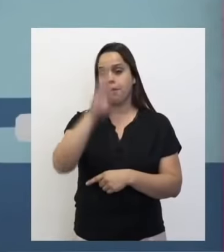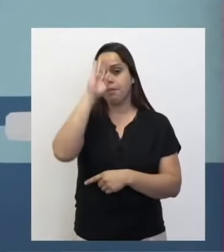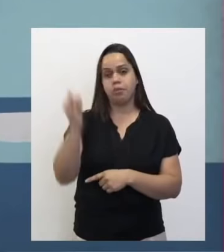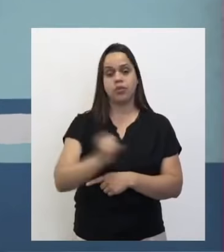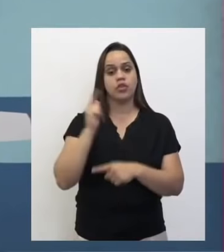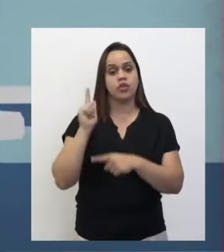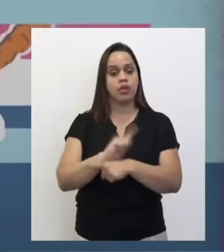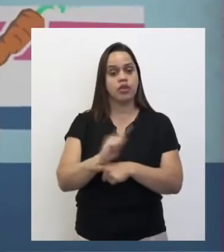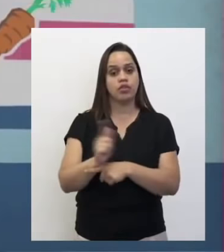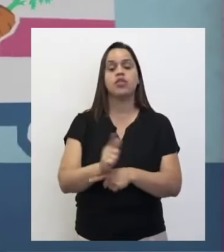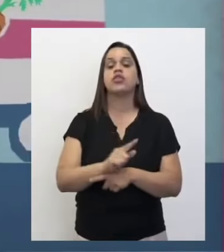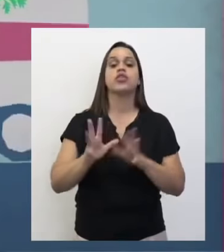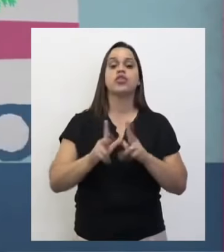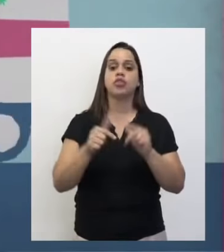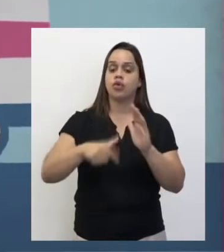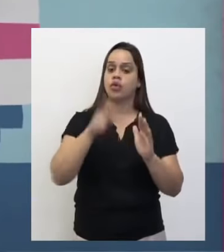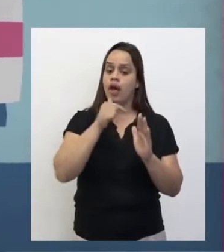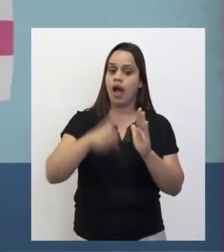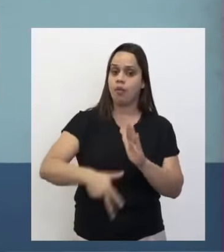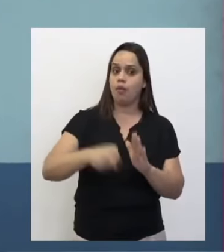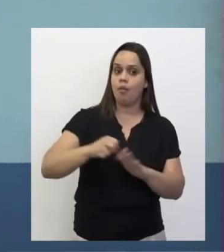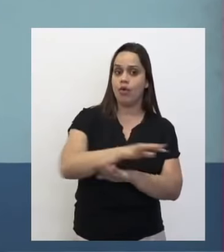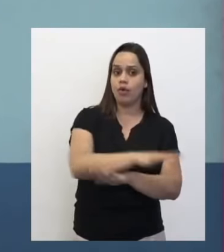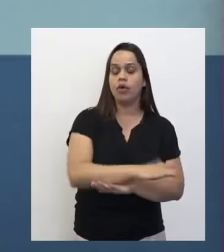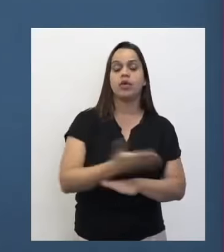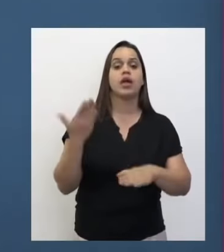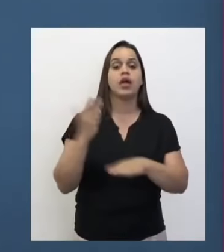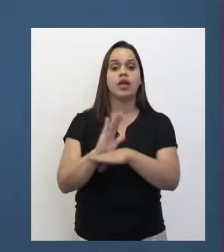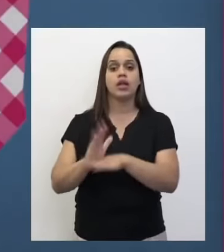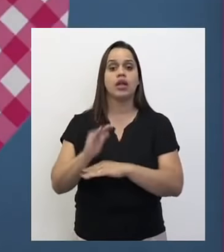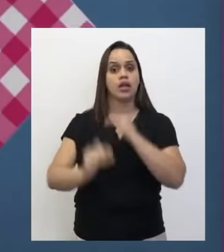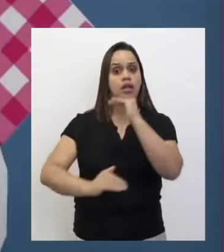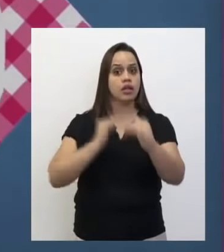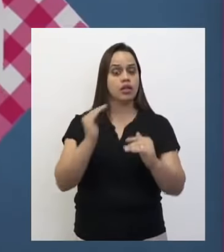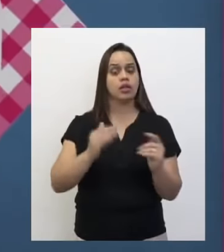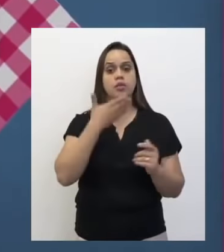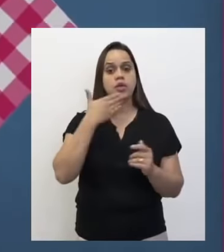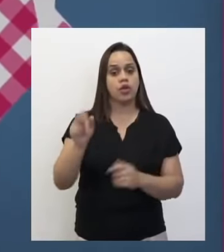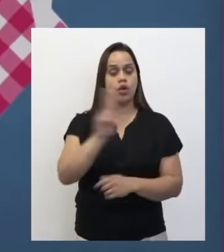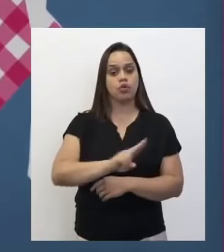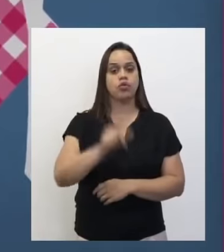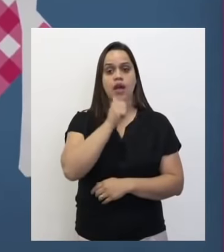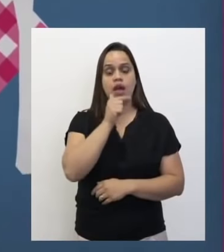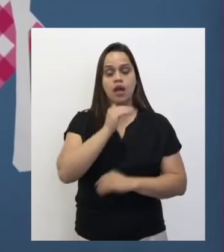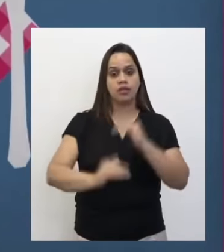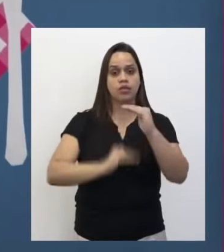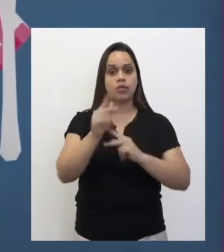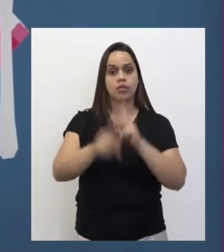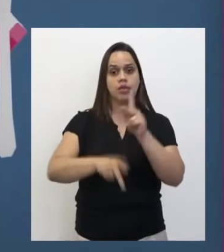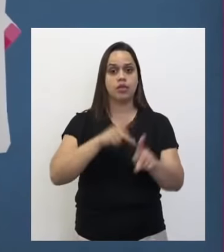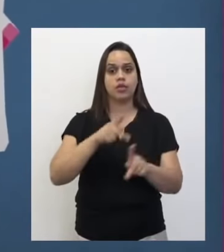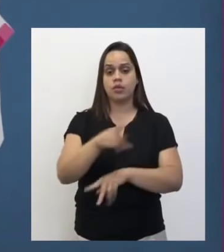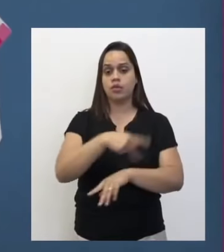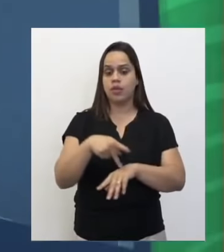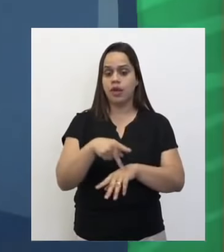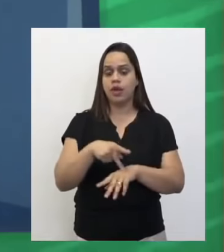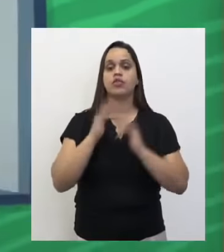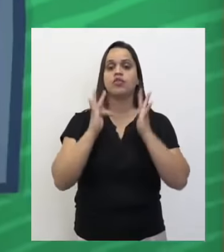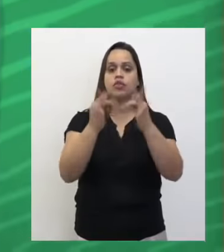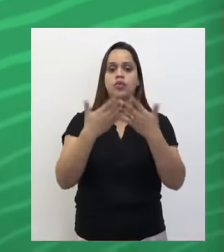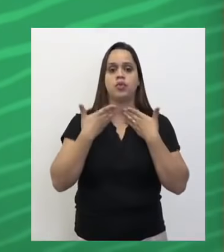e o setor agrícola brasileiro, contribuindo para o aprimoramento do uso da água, o desenvolvimento do país e um futuro melhor.